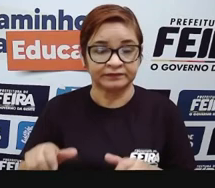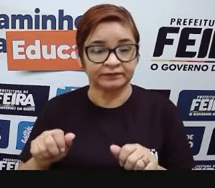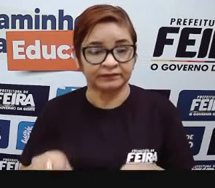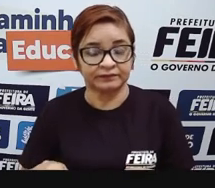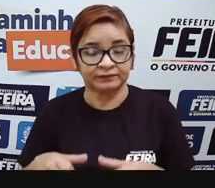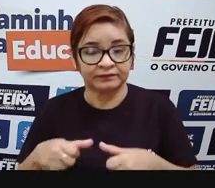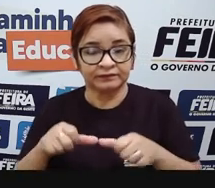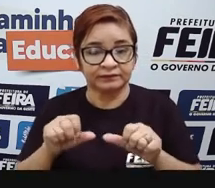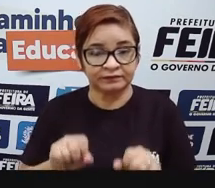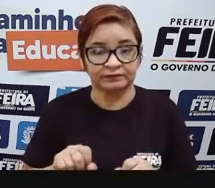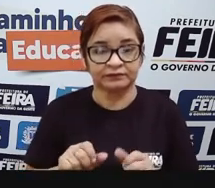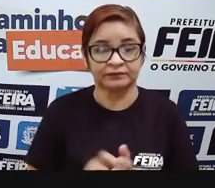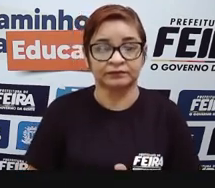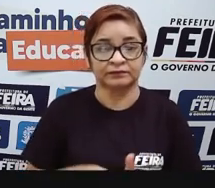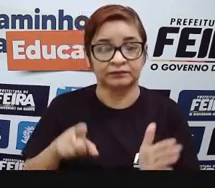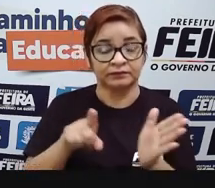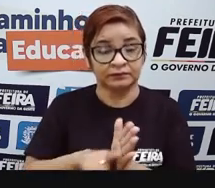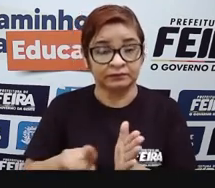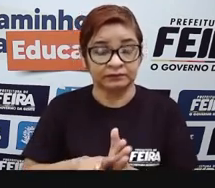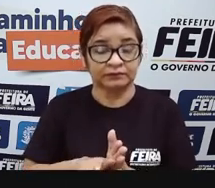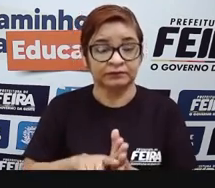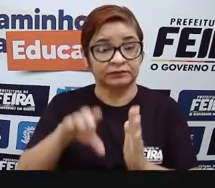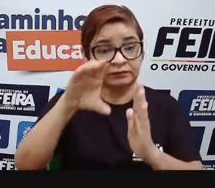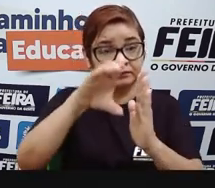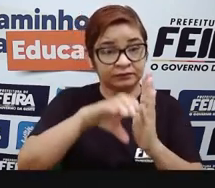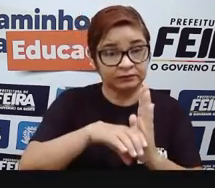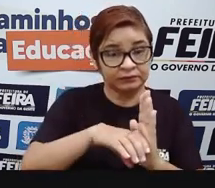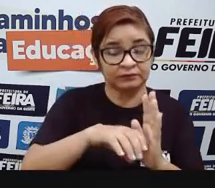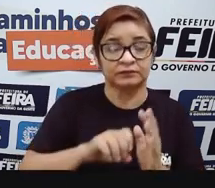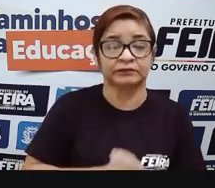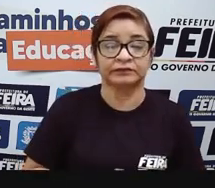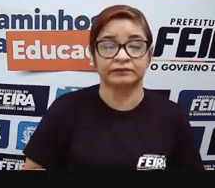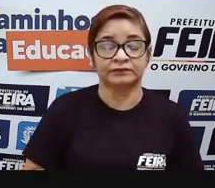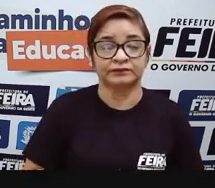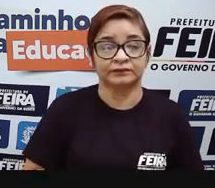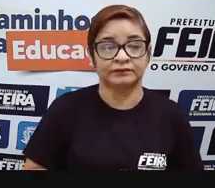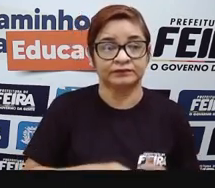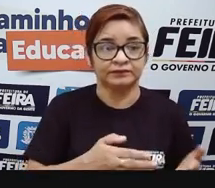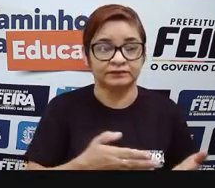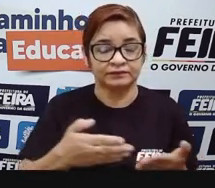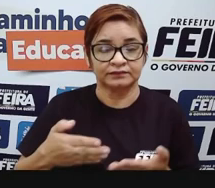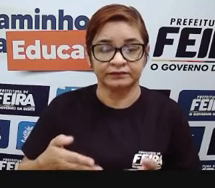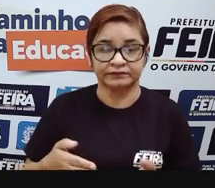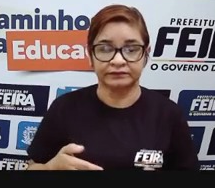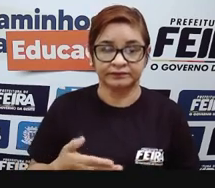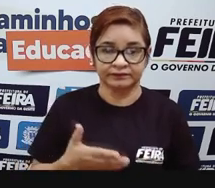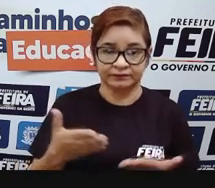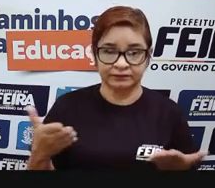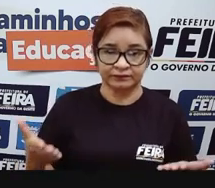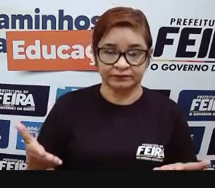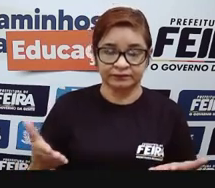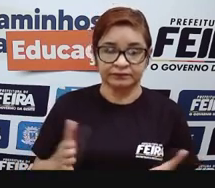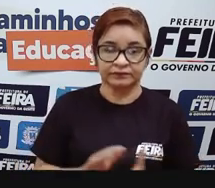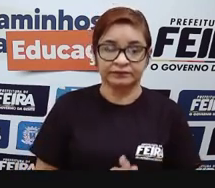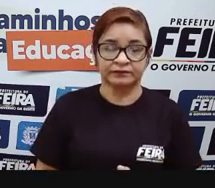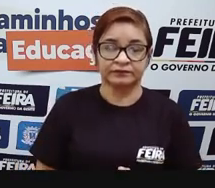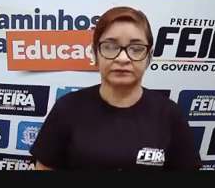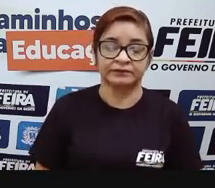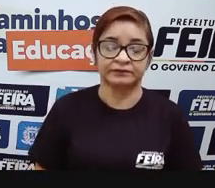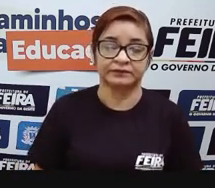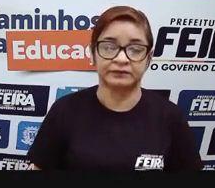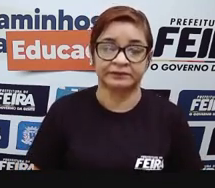entregando os currículos, fazendo essa solicitação, e eu queria que vocês deixarem isso, na verdade, como